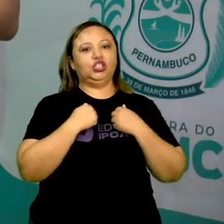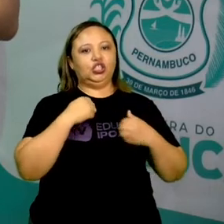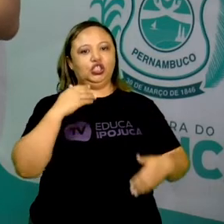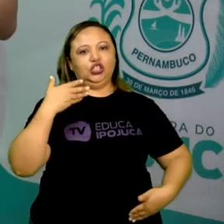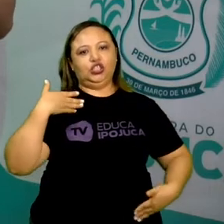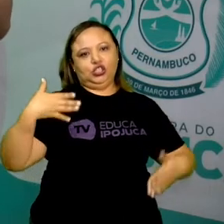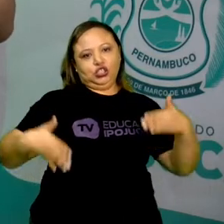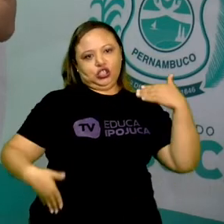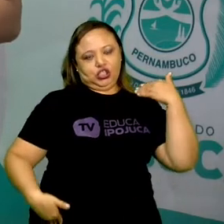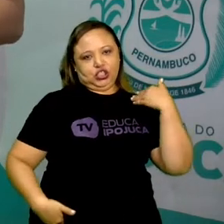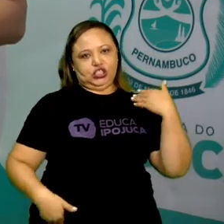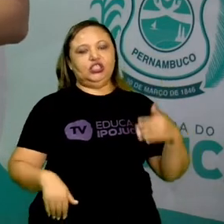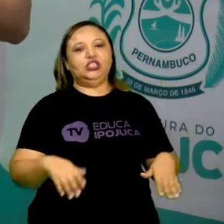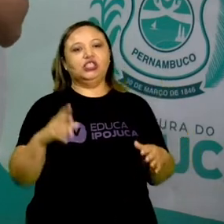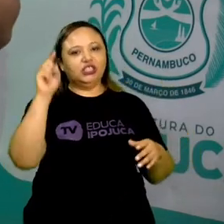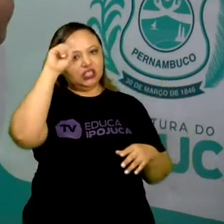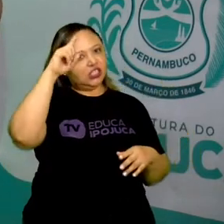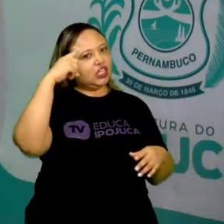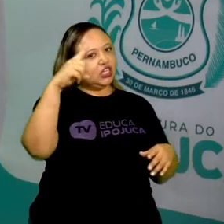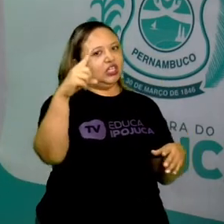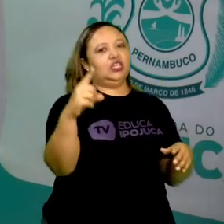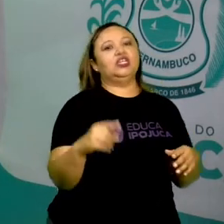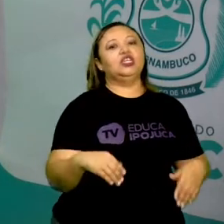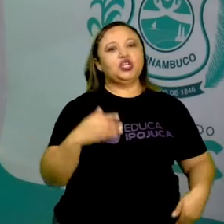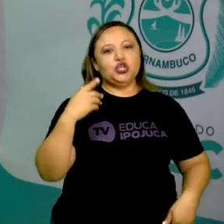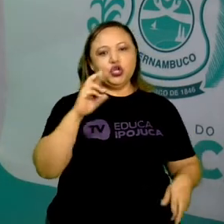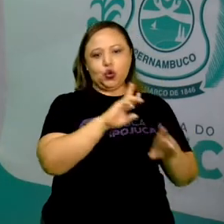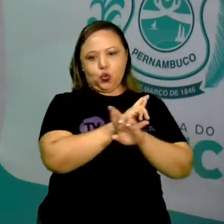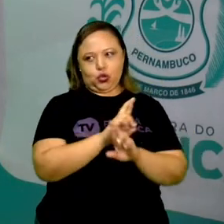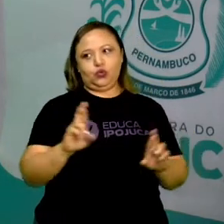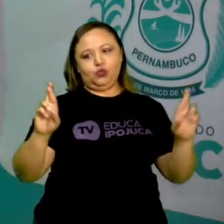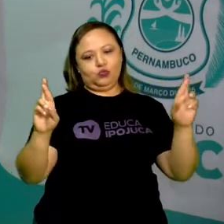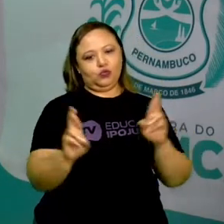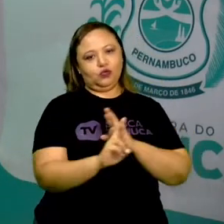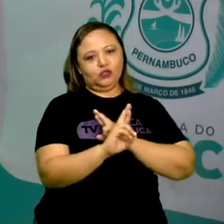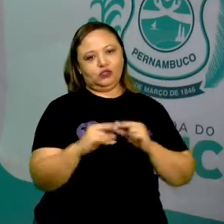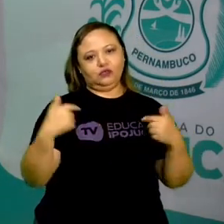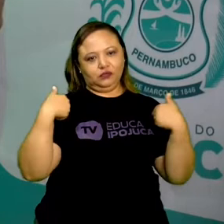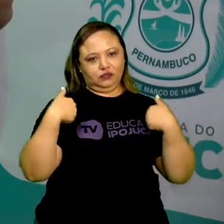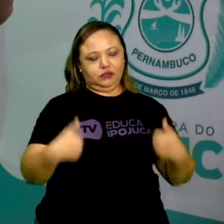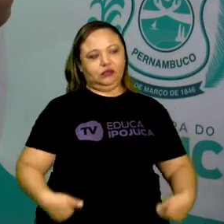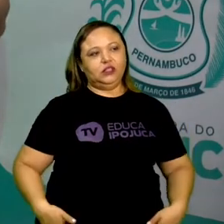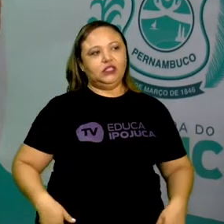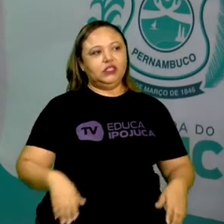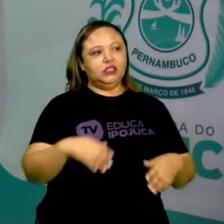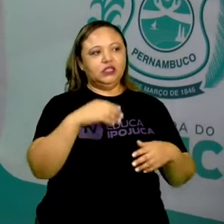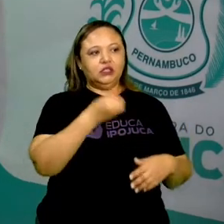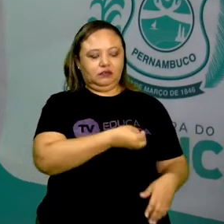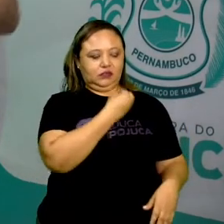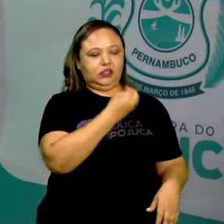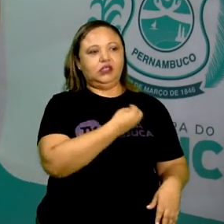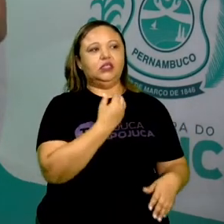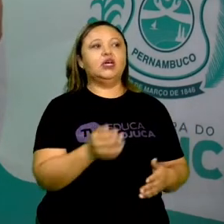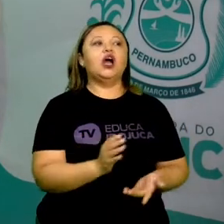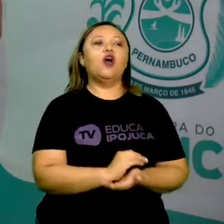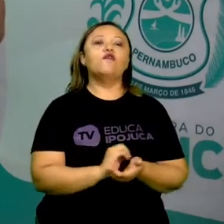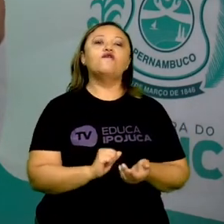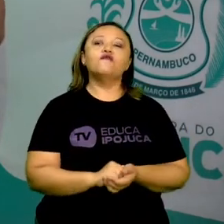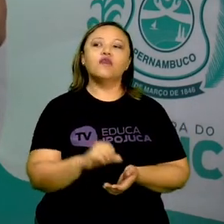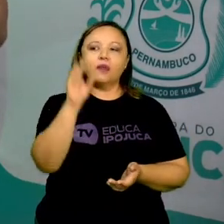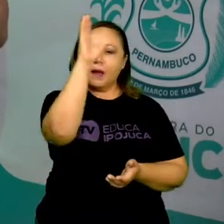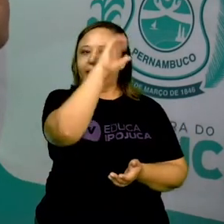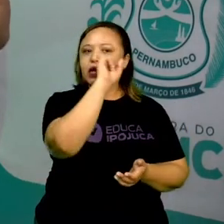Vida. Portanto, navegue comigo, professor Senéval Santana, nessa caminhada da